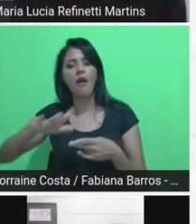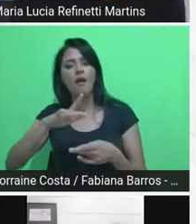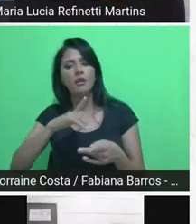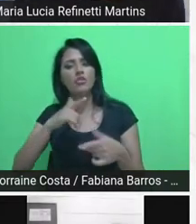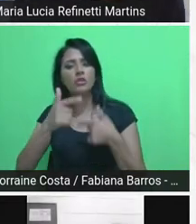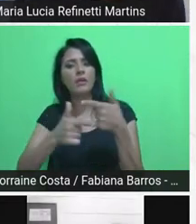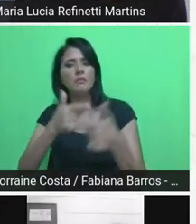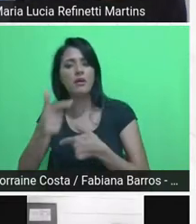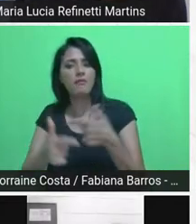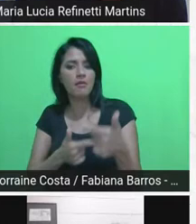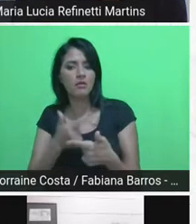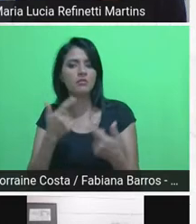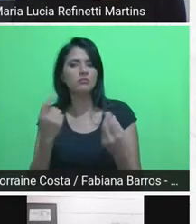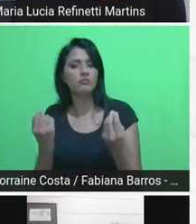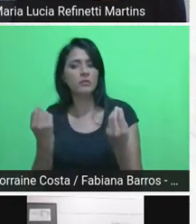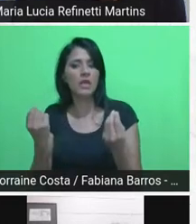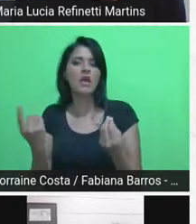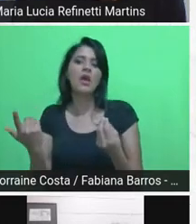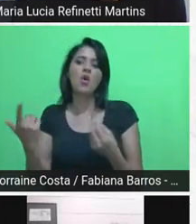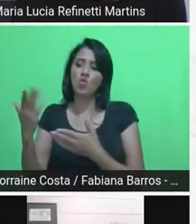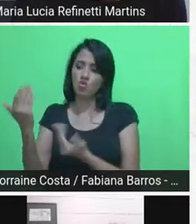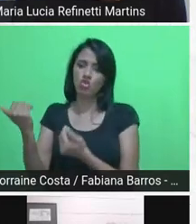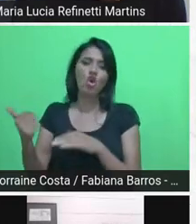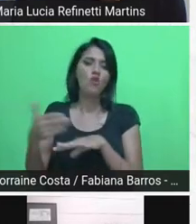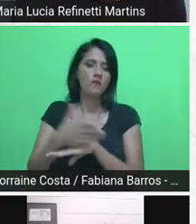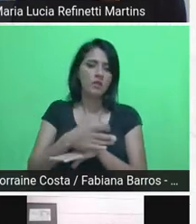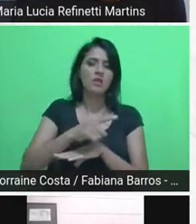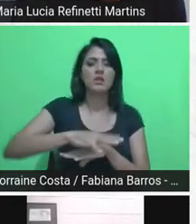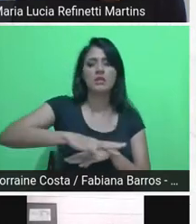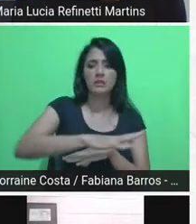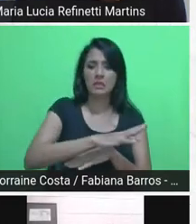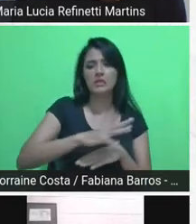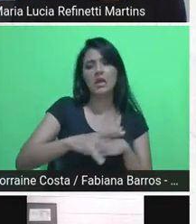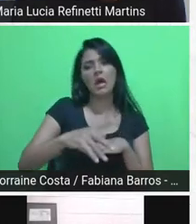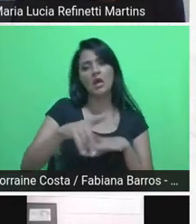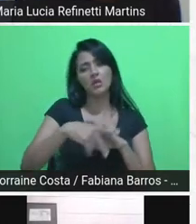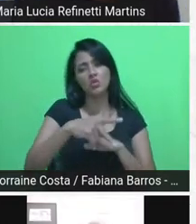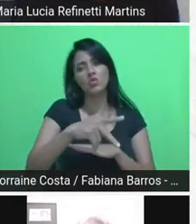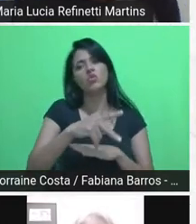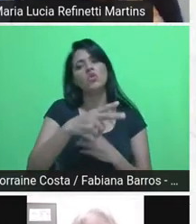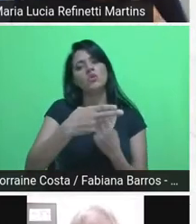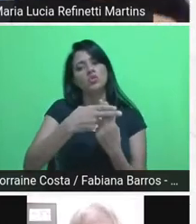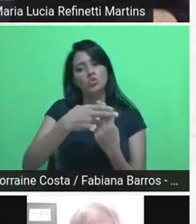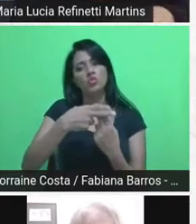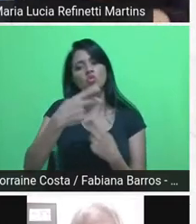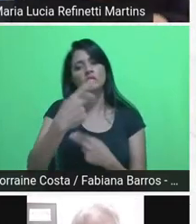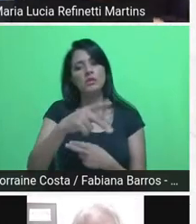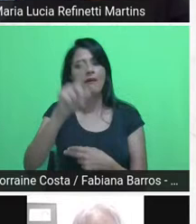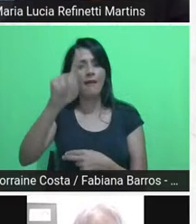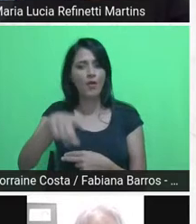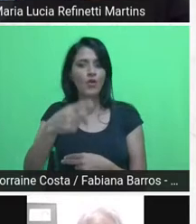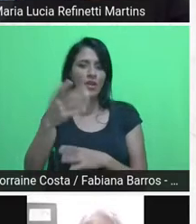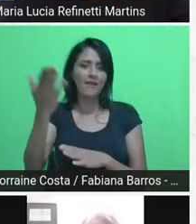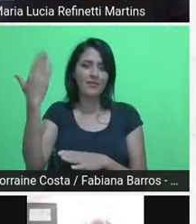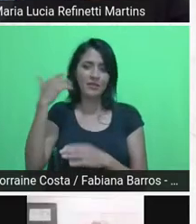os jovens nas áreas prioritárias do Sistema Único de Saúde. Então, é aquilo que eu estava falando de